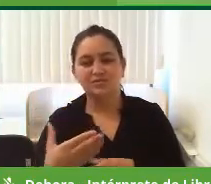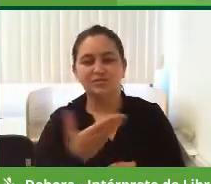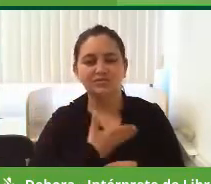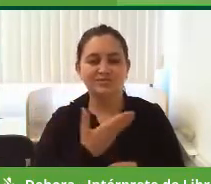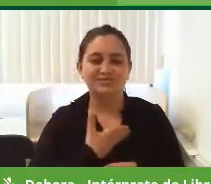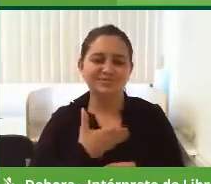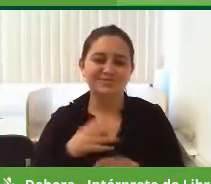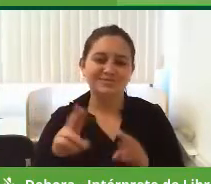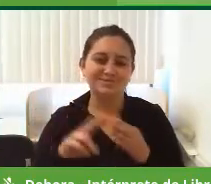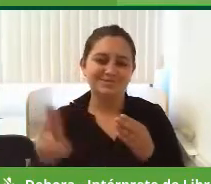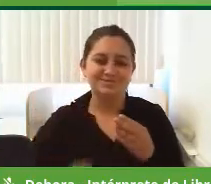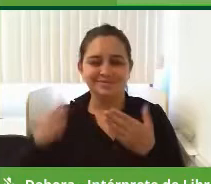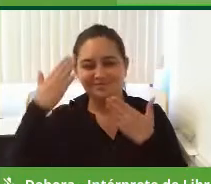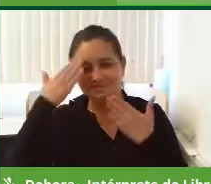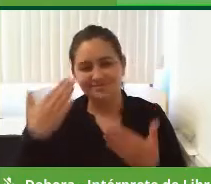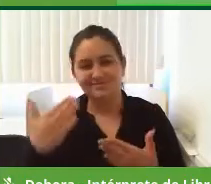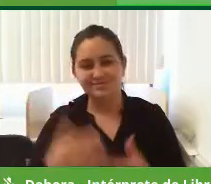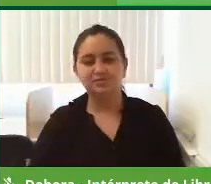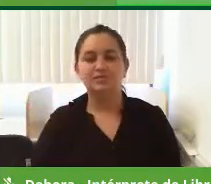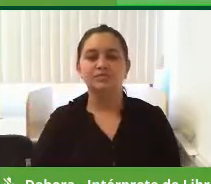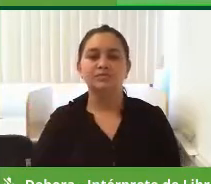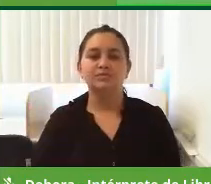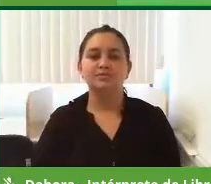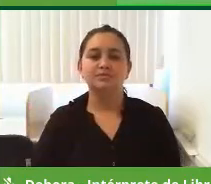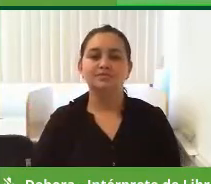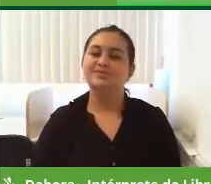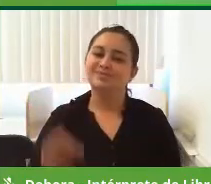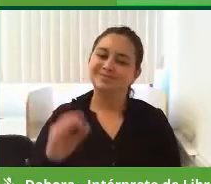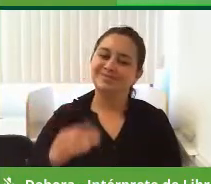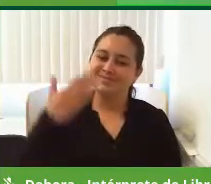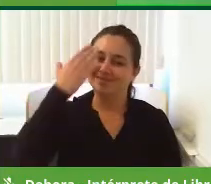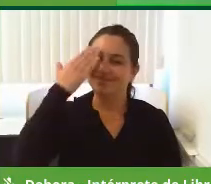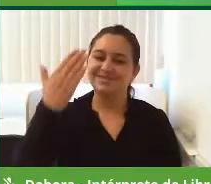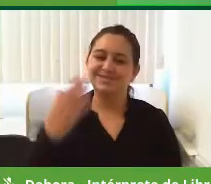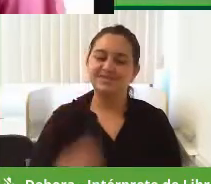universidade. Certo, muito obrigado, então.